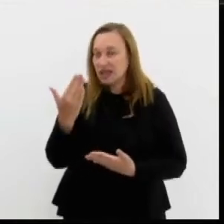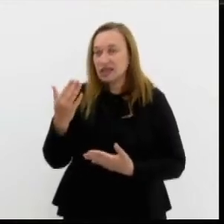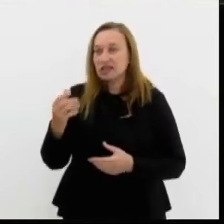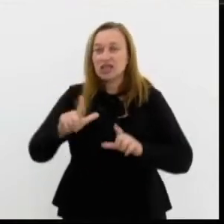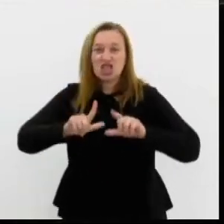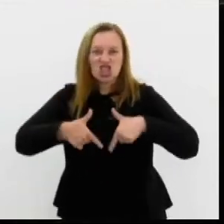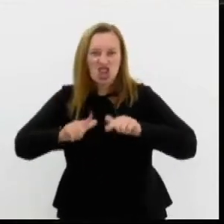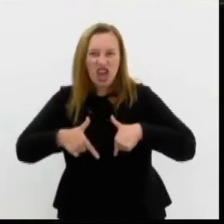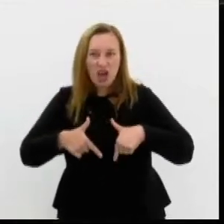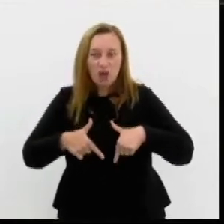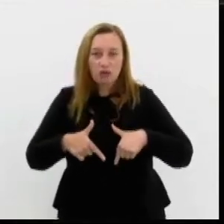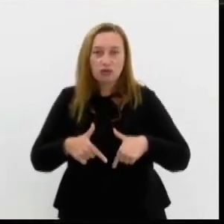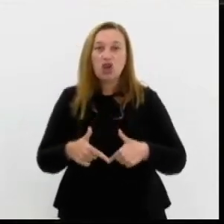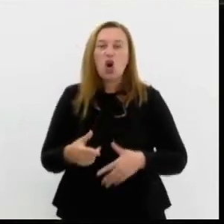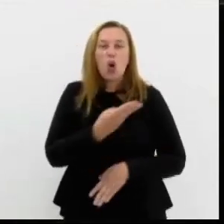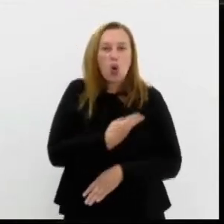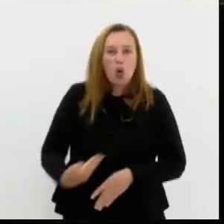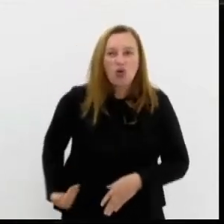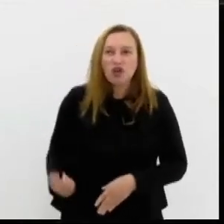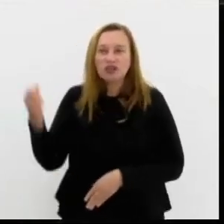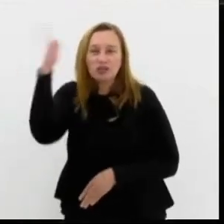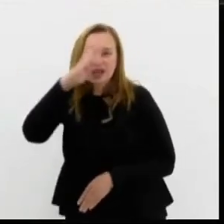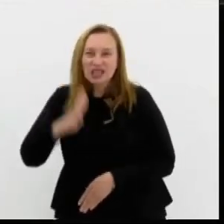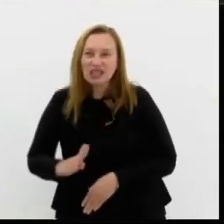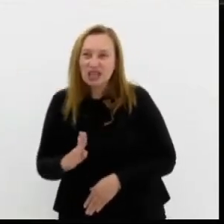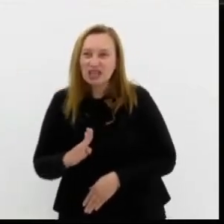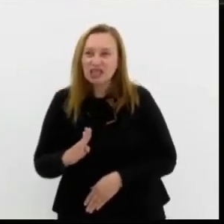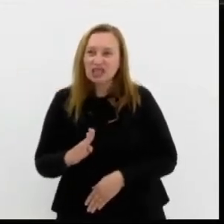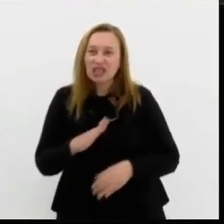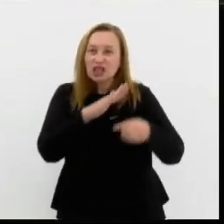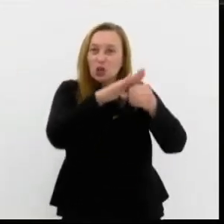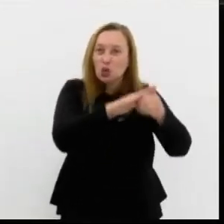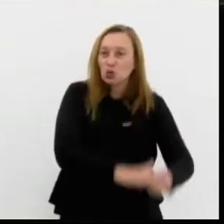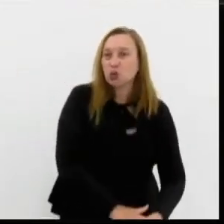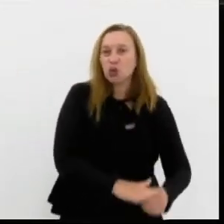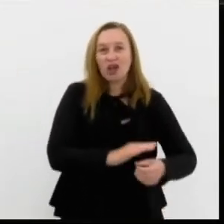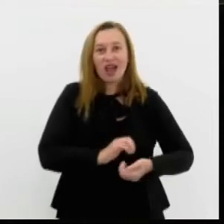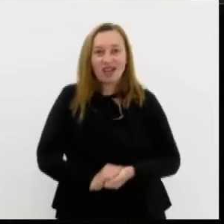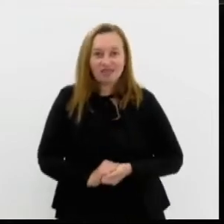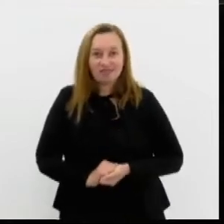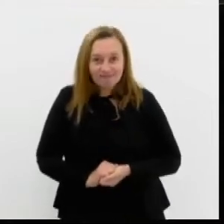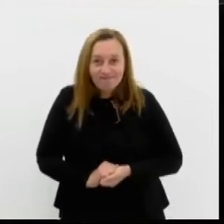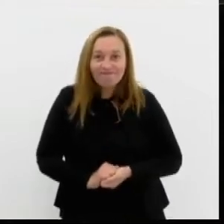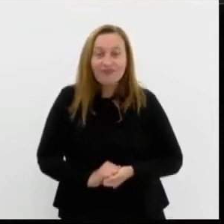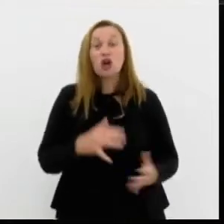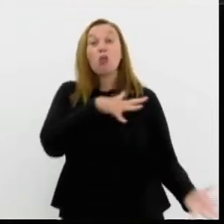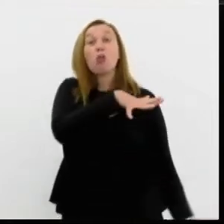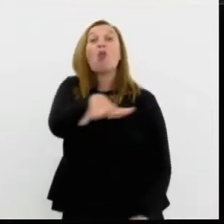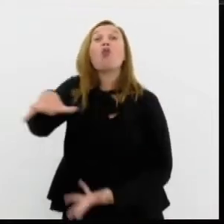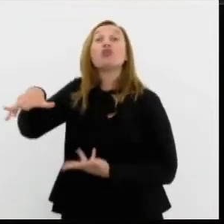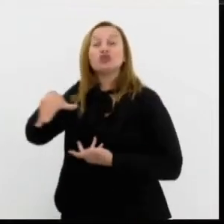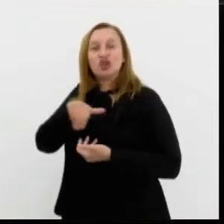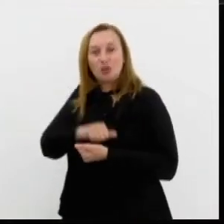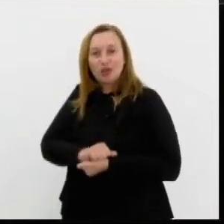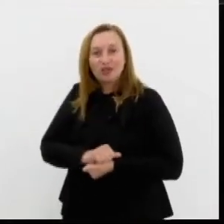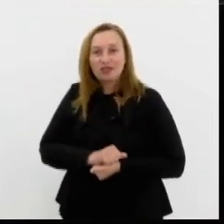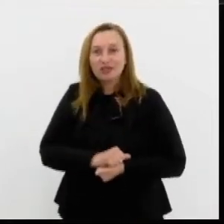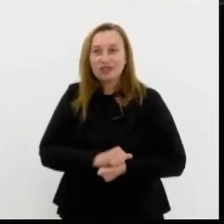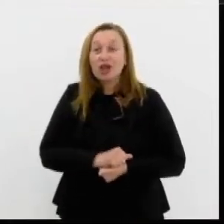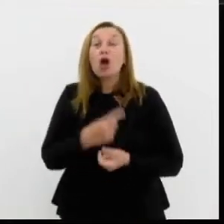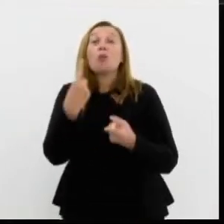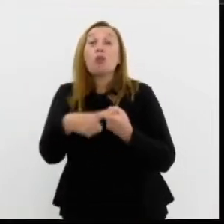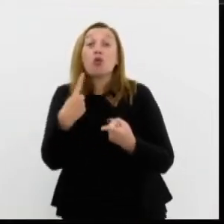isso. O governo brasileiro está sendo humilhado mundialmente. porque